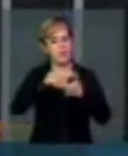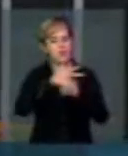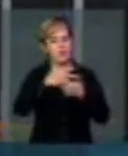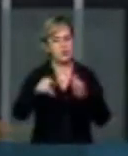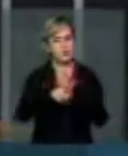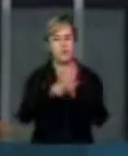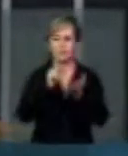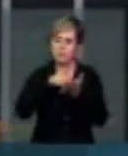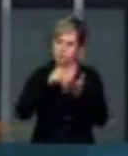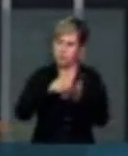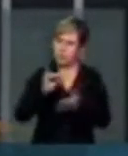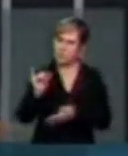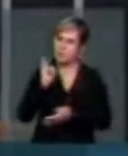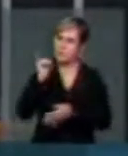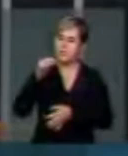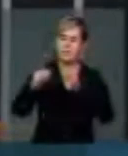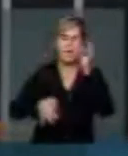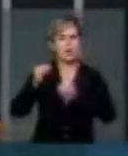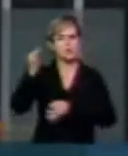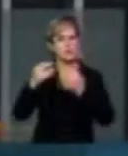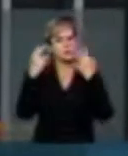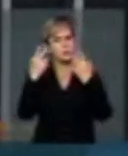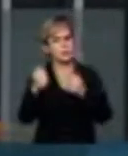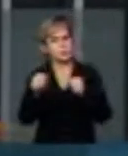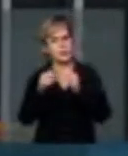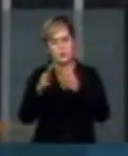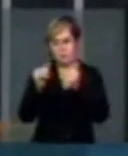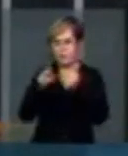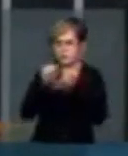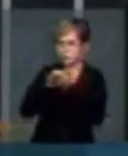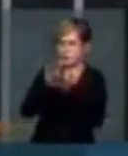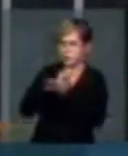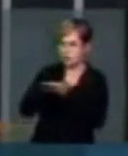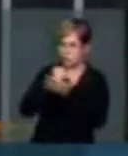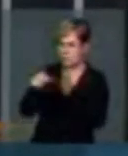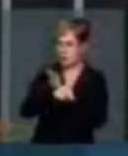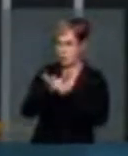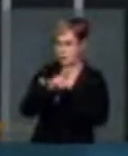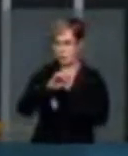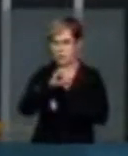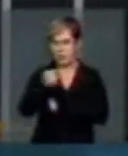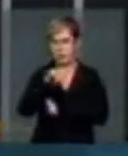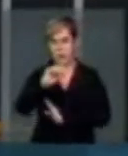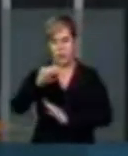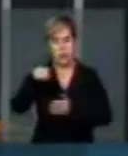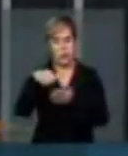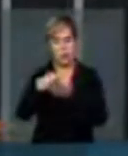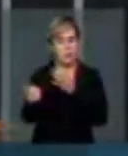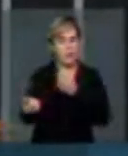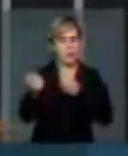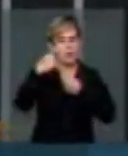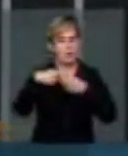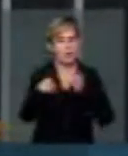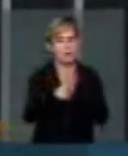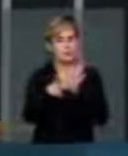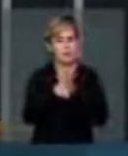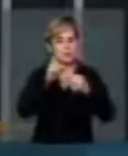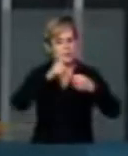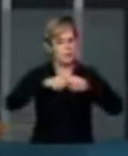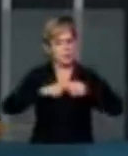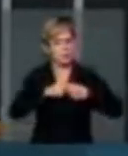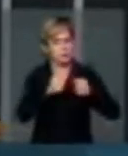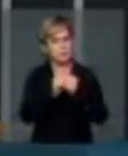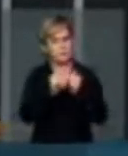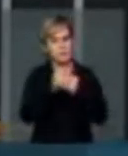considerou legítimos, a Justiça julgou procedente ao pedido de condenação da União a indenizar os participantes e os dependentes titulares de